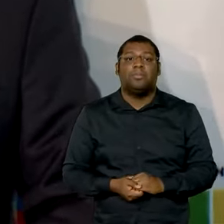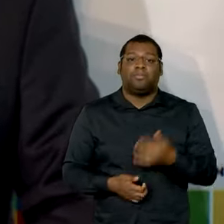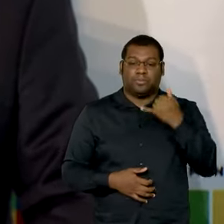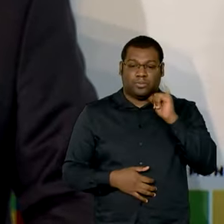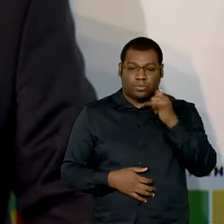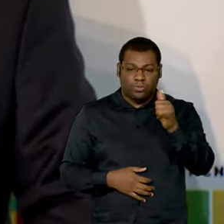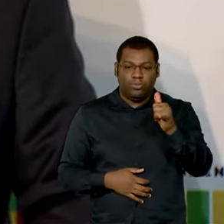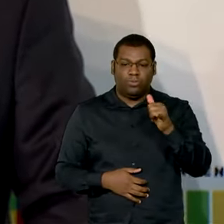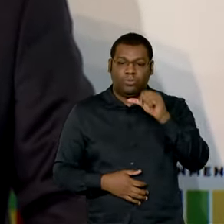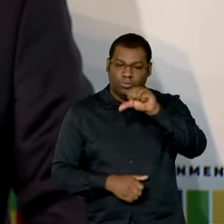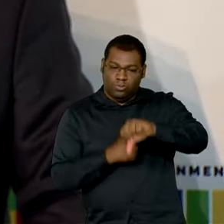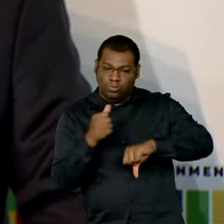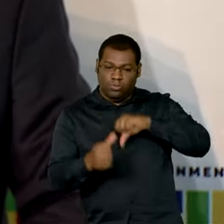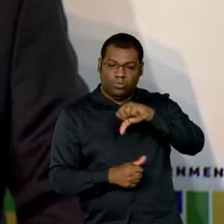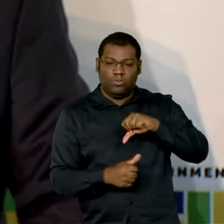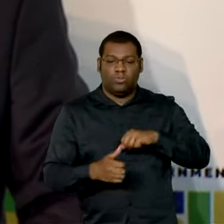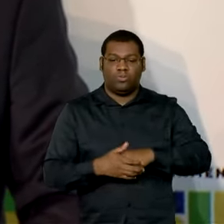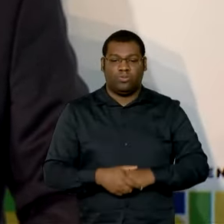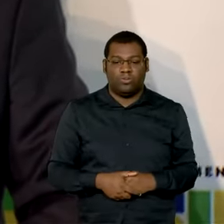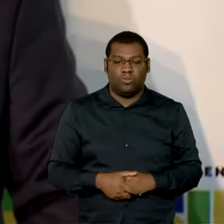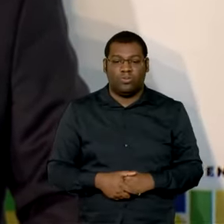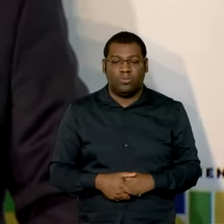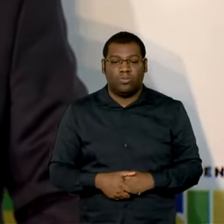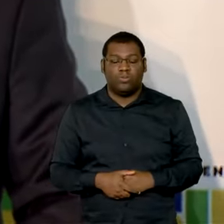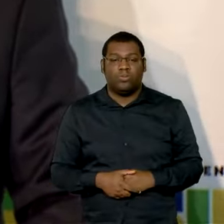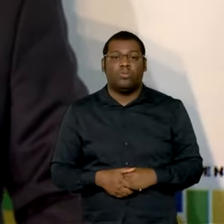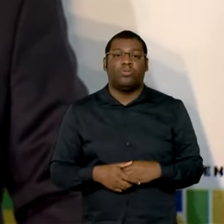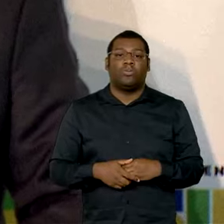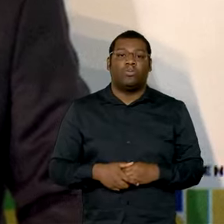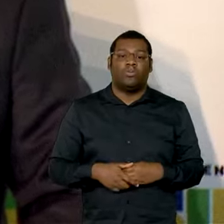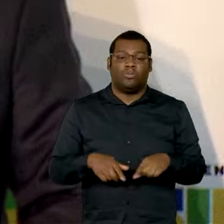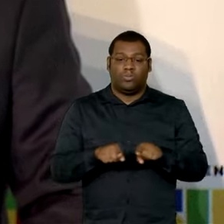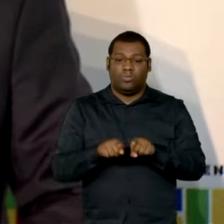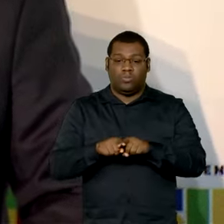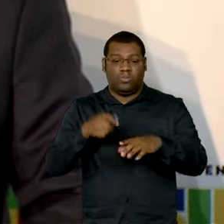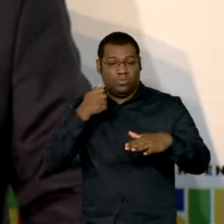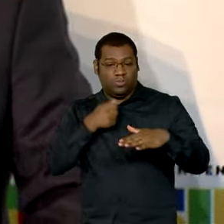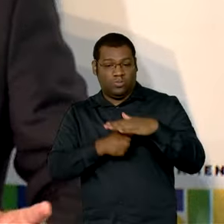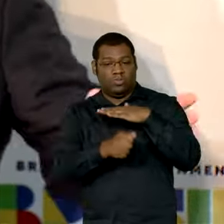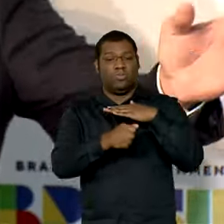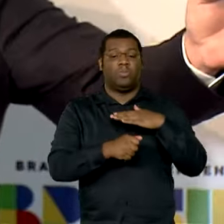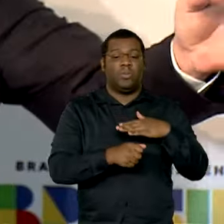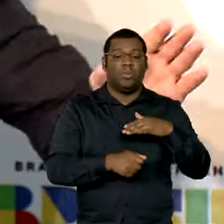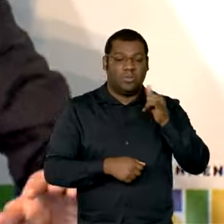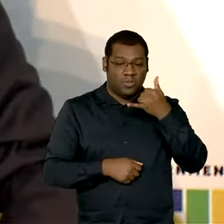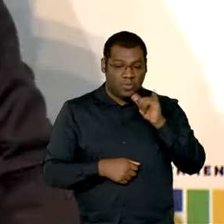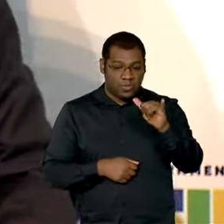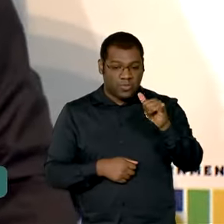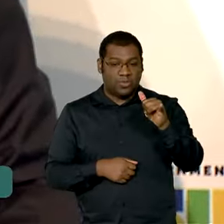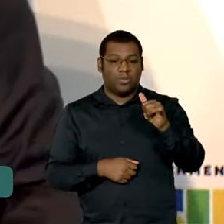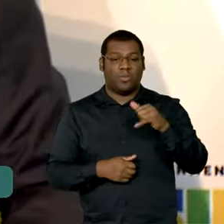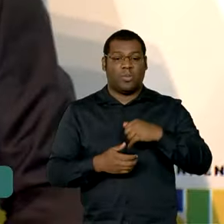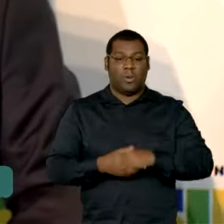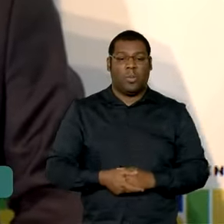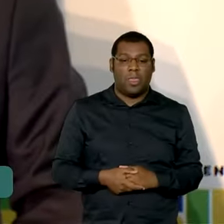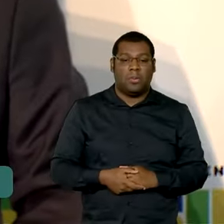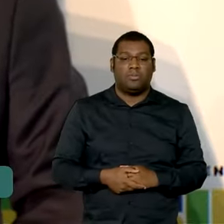energética e a questão do financiamento para a transição energética passa efetivamente